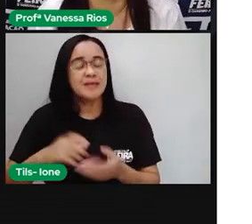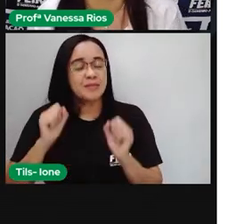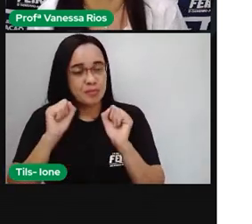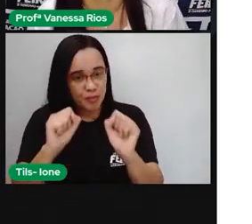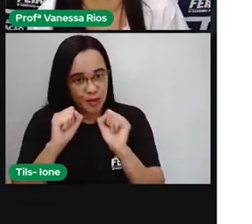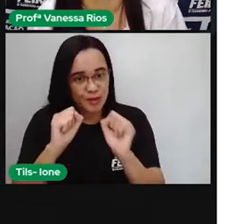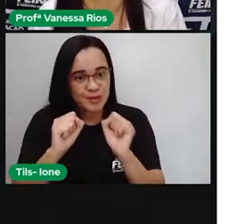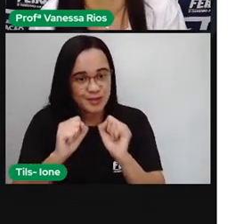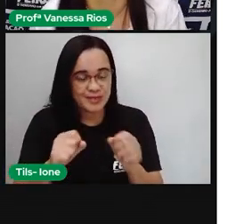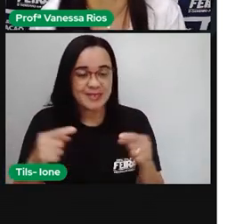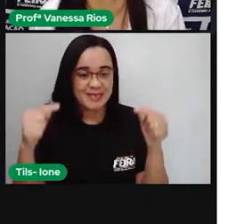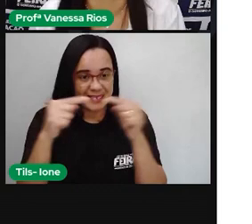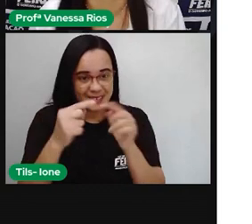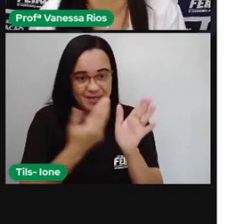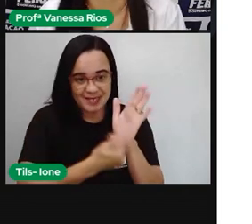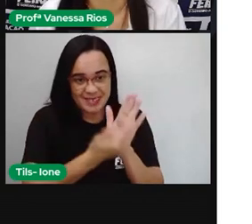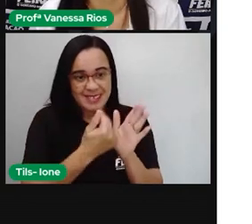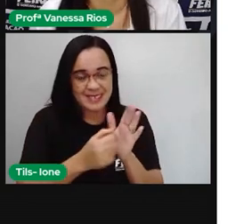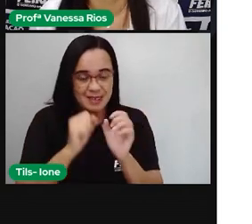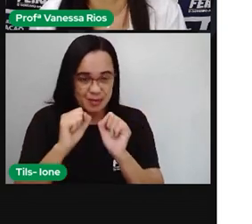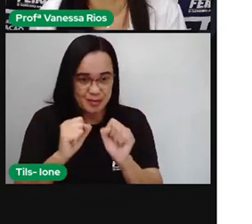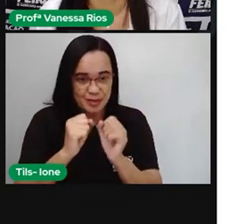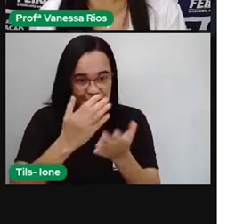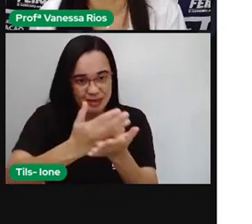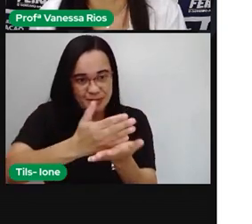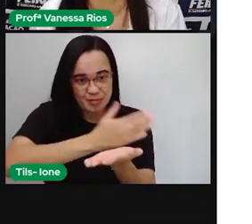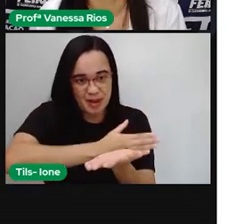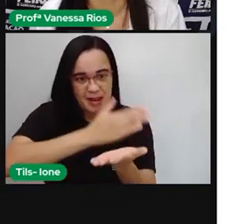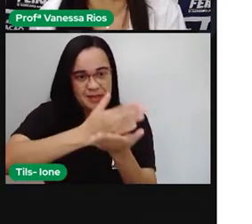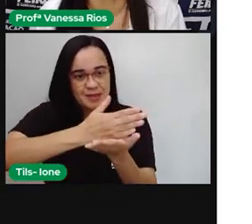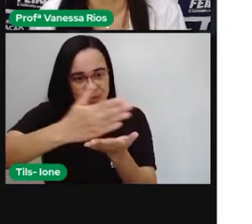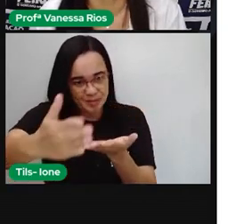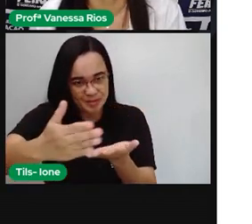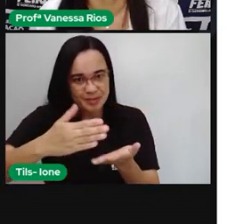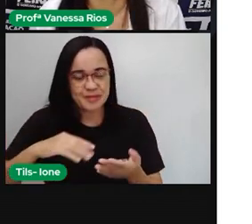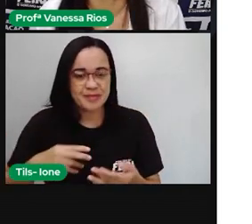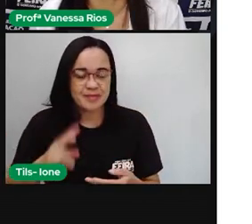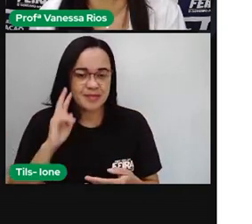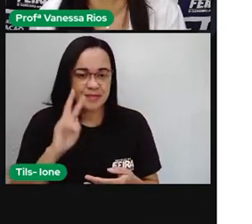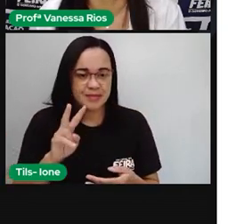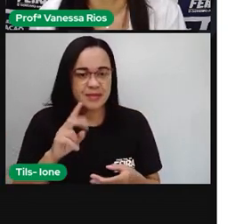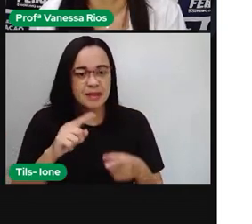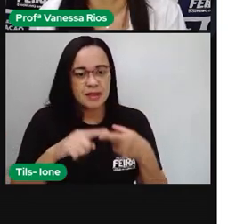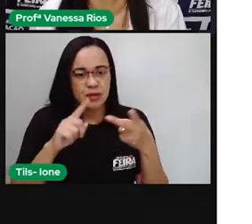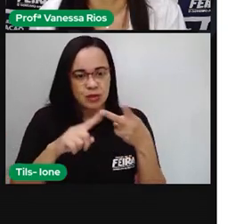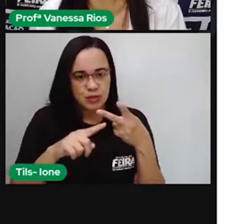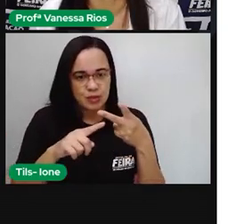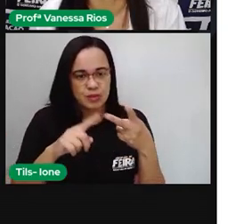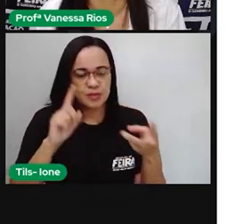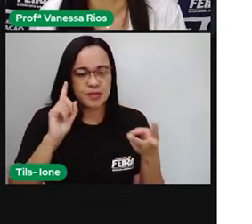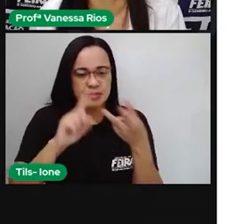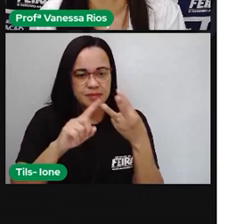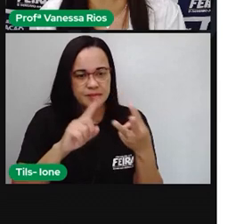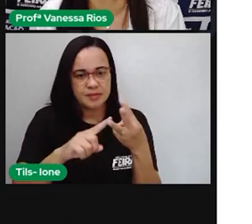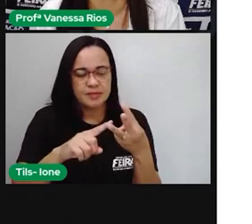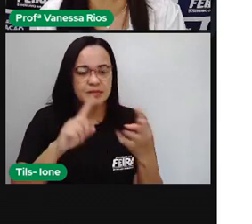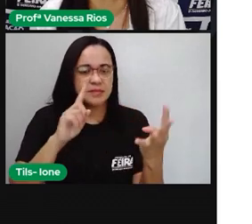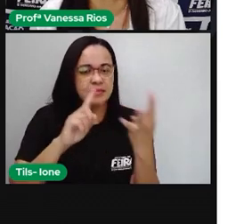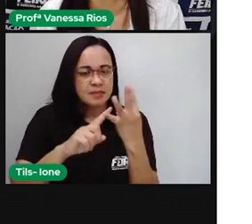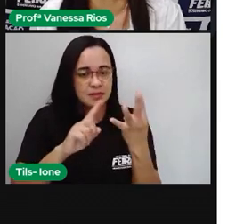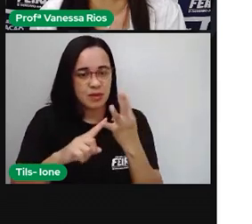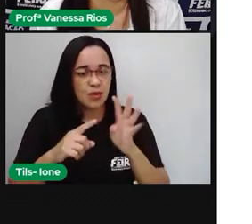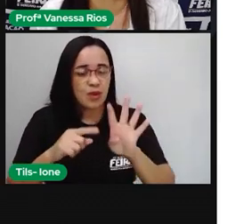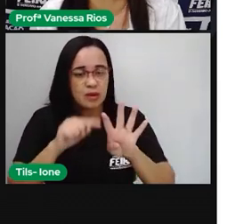cada figura aí pode ser dividida. Então, no quadrado, vamos lá? Uma, duas, três,